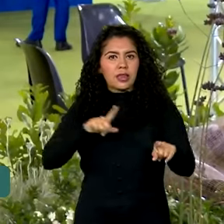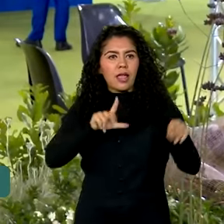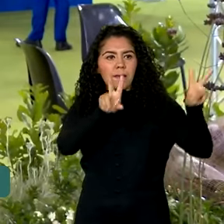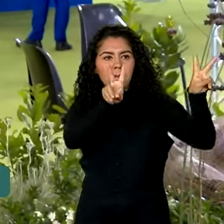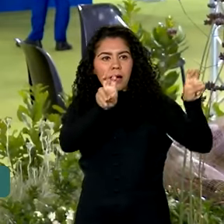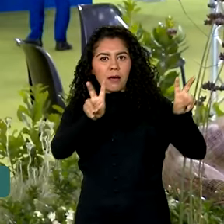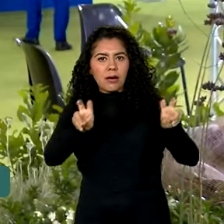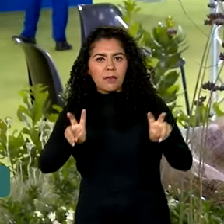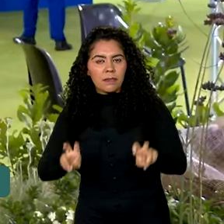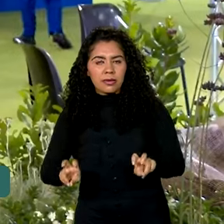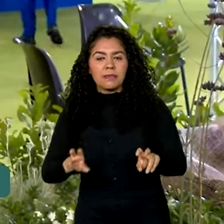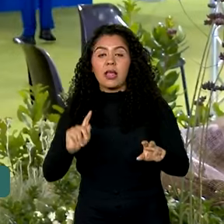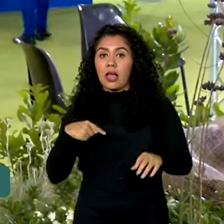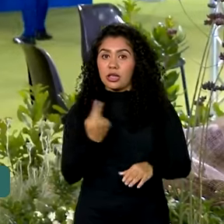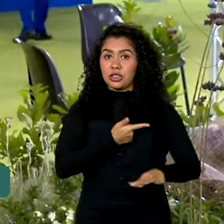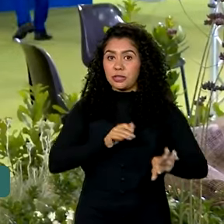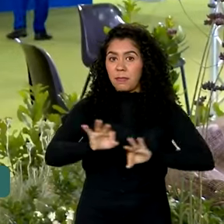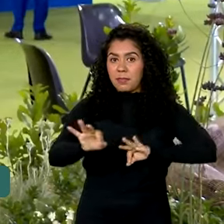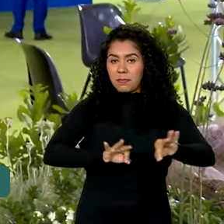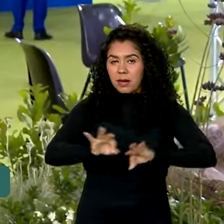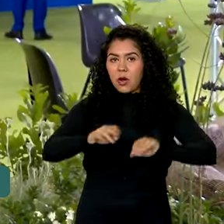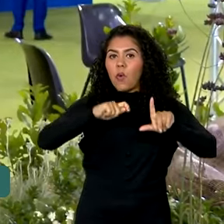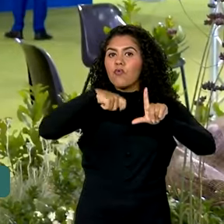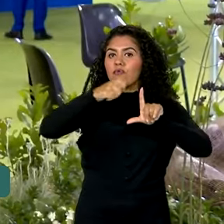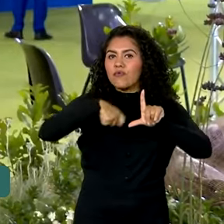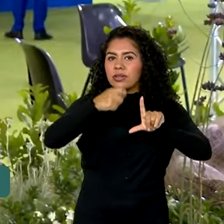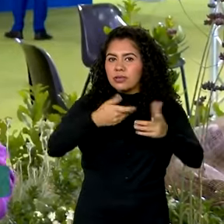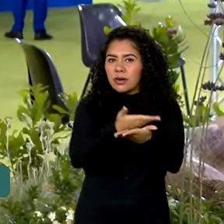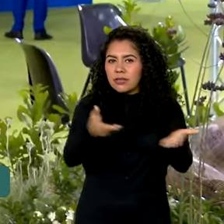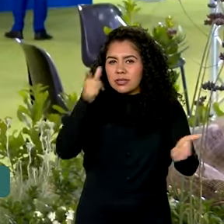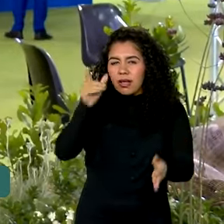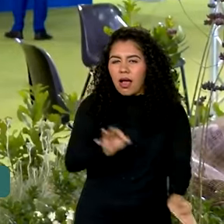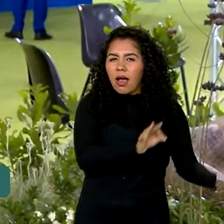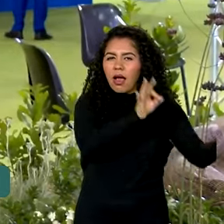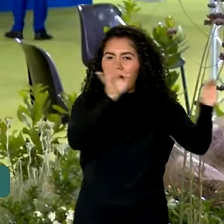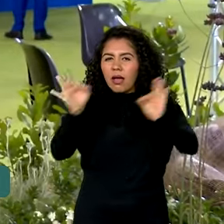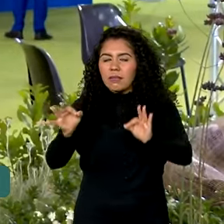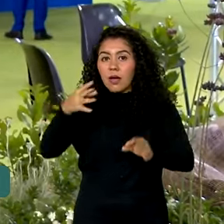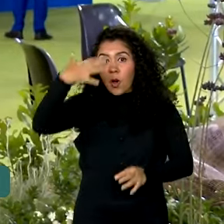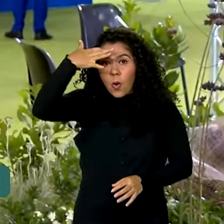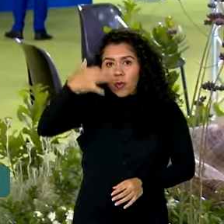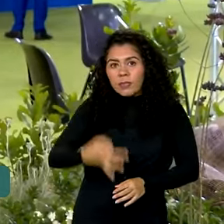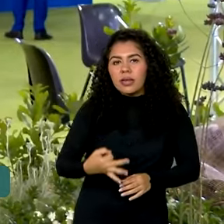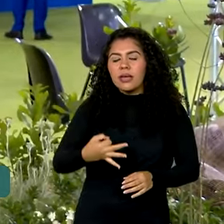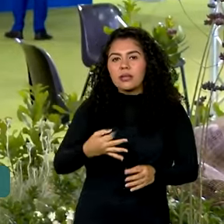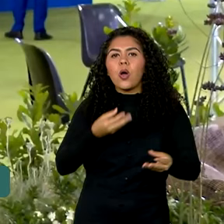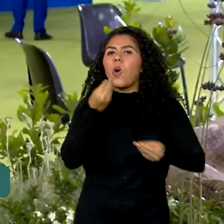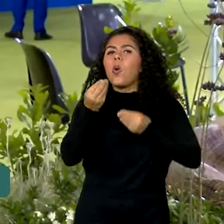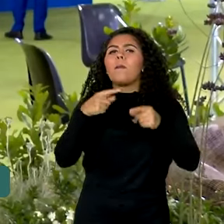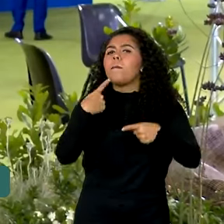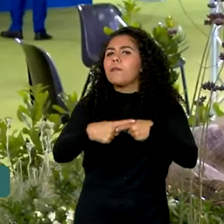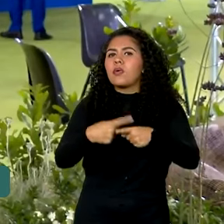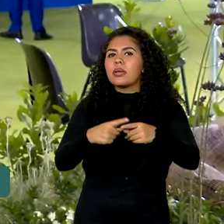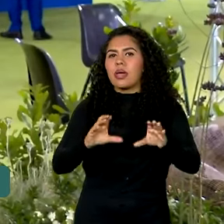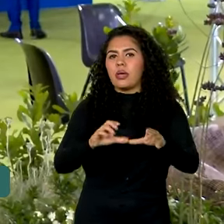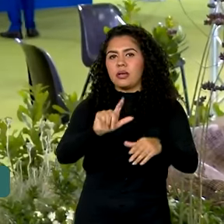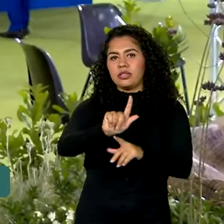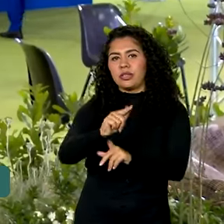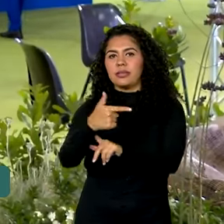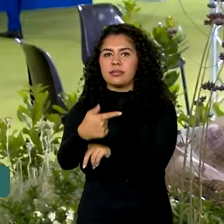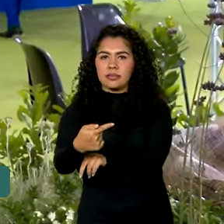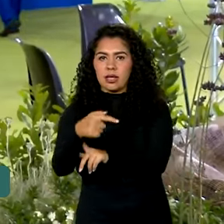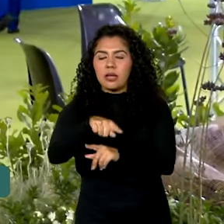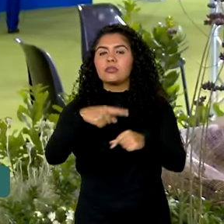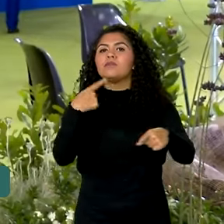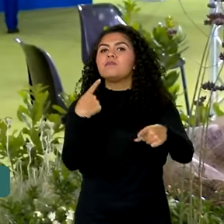encontro. Nós preparamos aqui uma reportagem para que vocês entendam melhor o papel do G7 e a importância